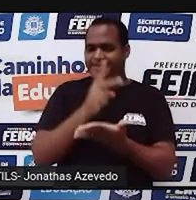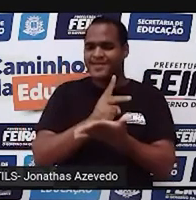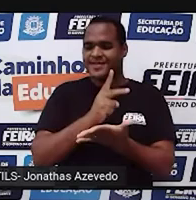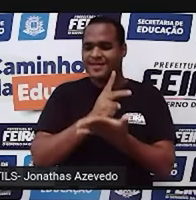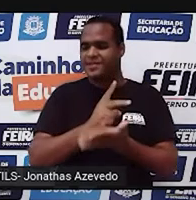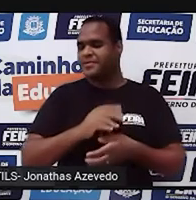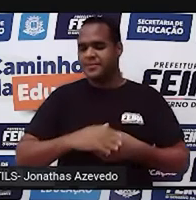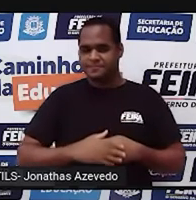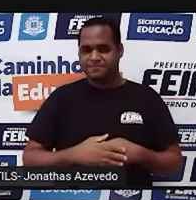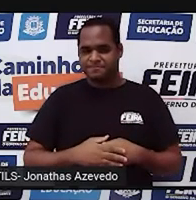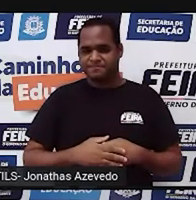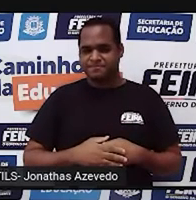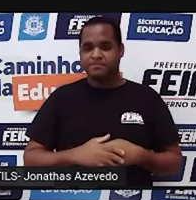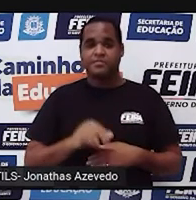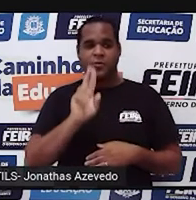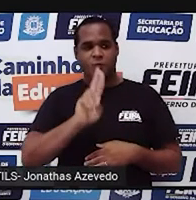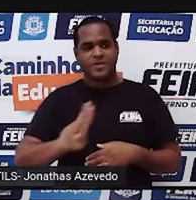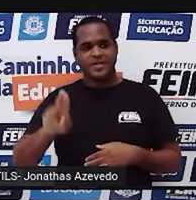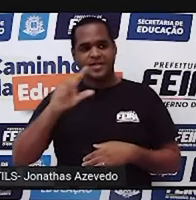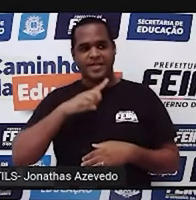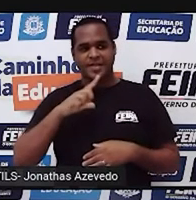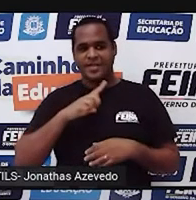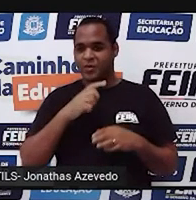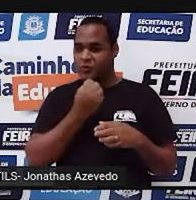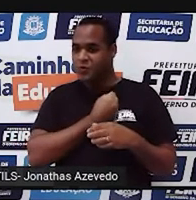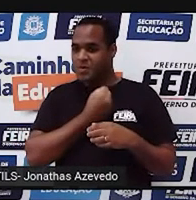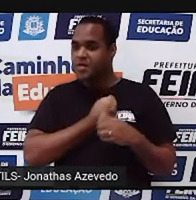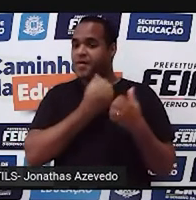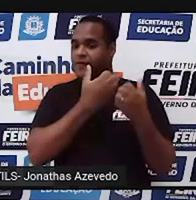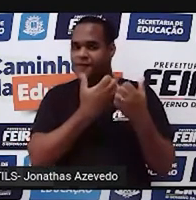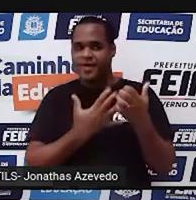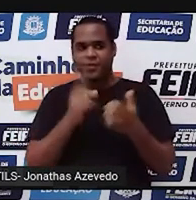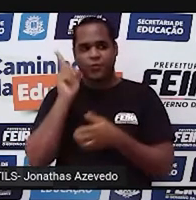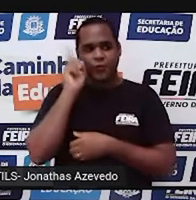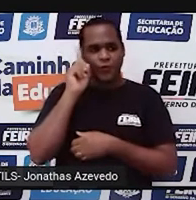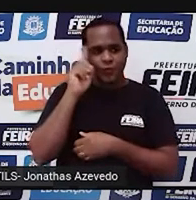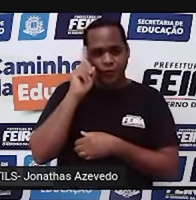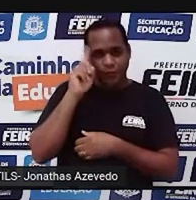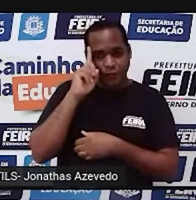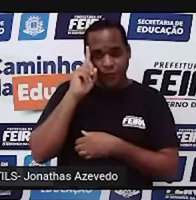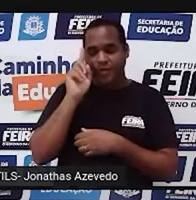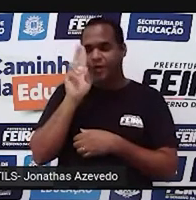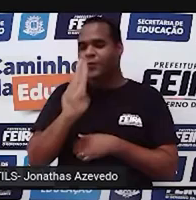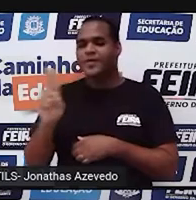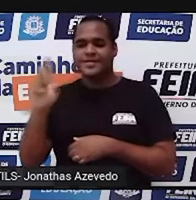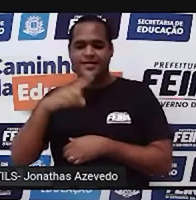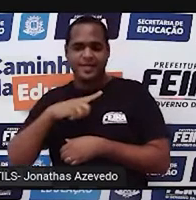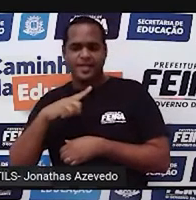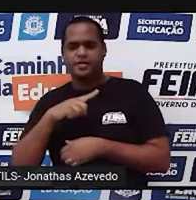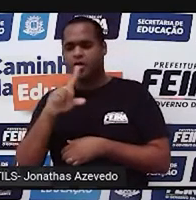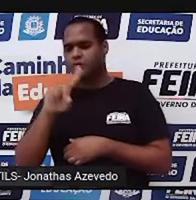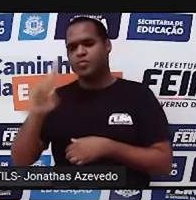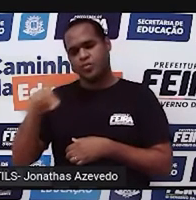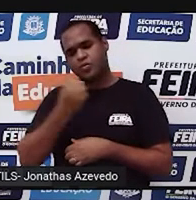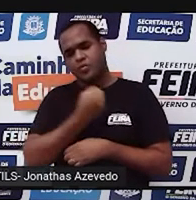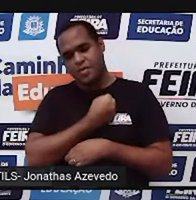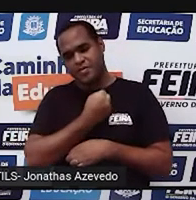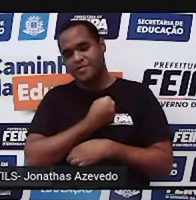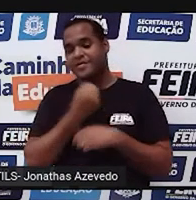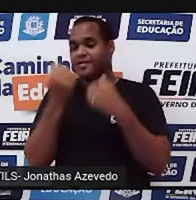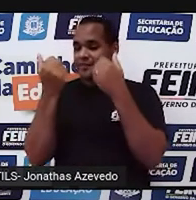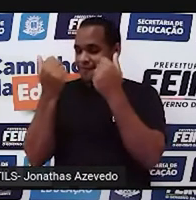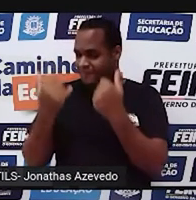usarmos números diariamente, todos os dias, talvez por isso é que ele tenha dito que os números são,